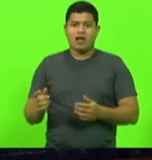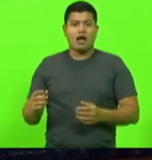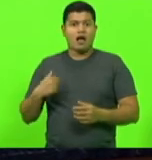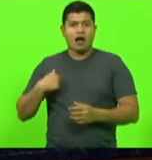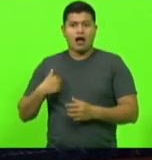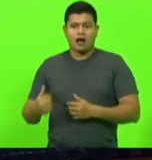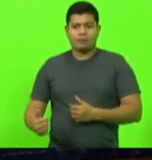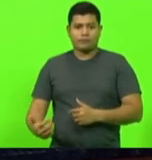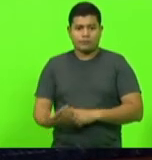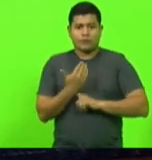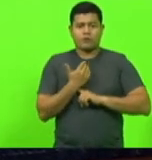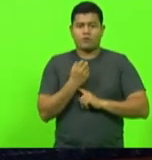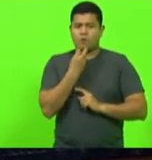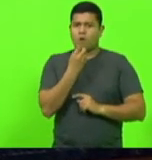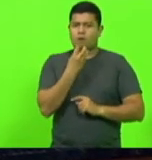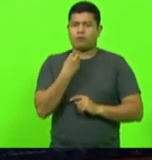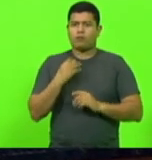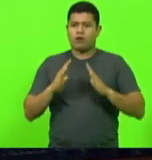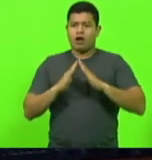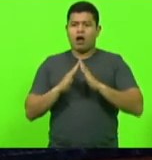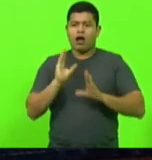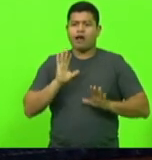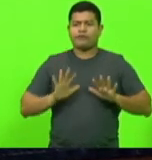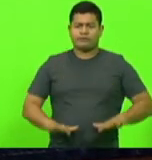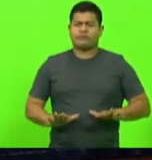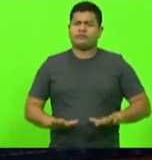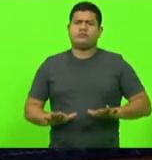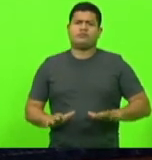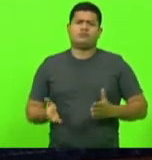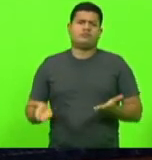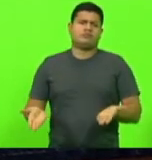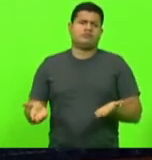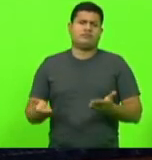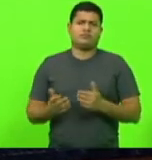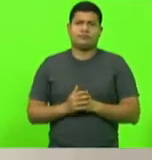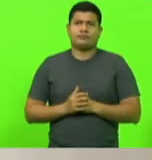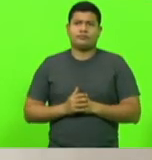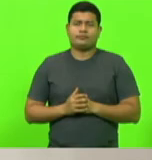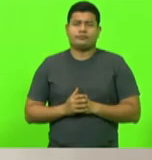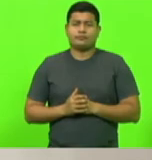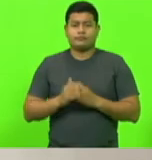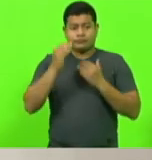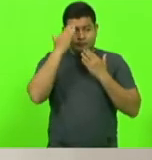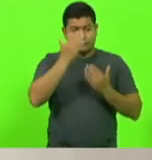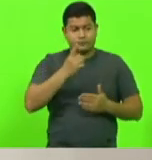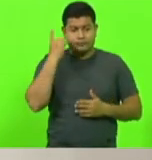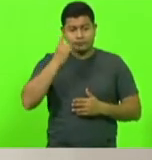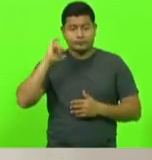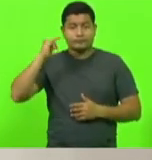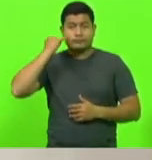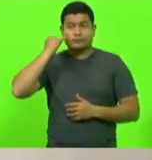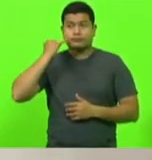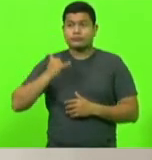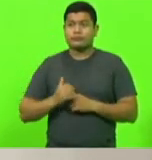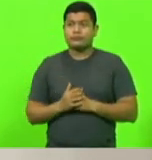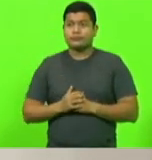pandemia existe para ficar em casa sem trabalhar. Obrigado, deputado J.C. Lopes.